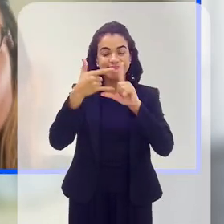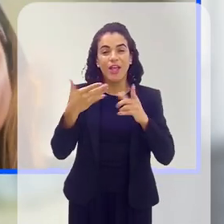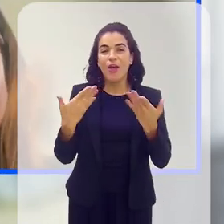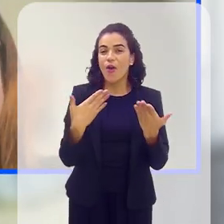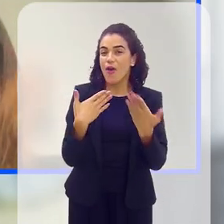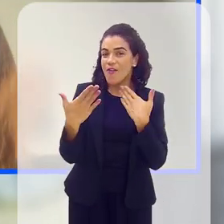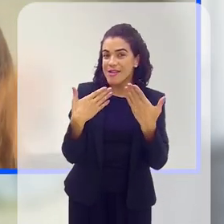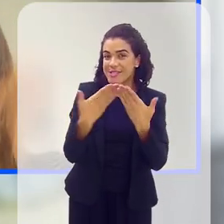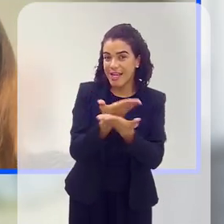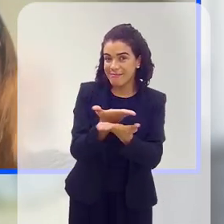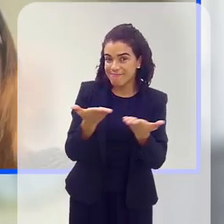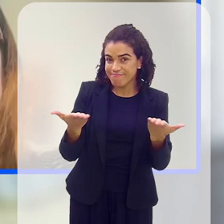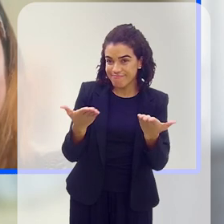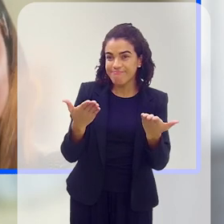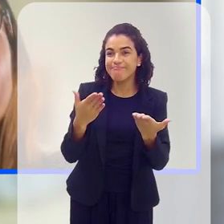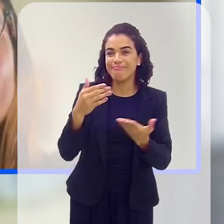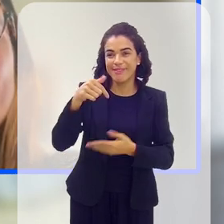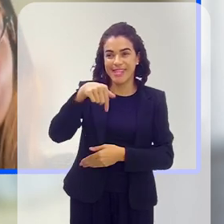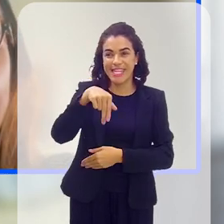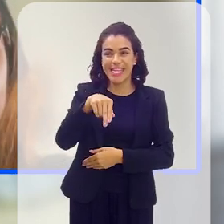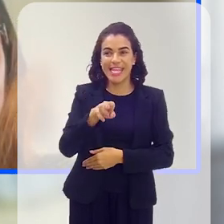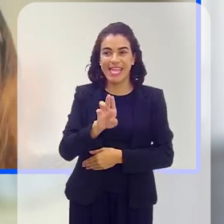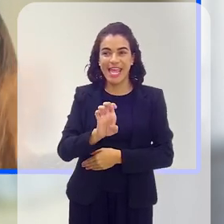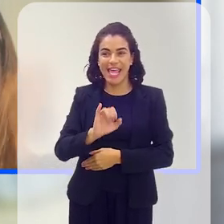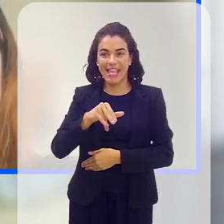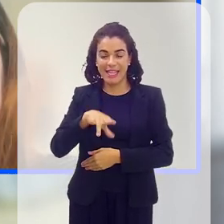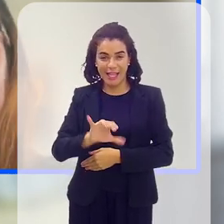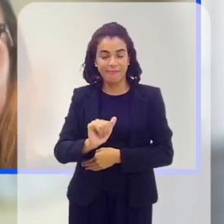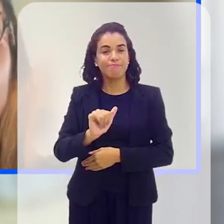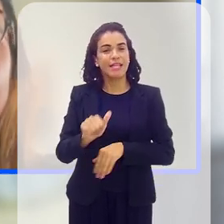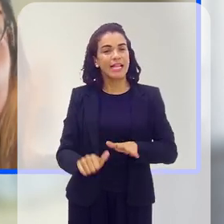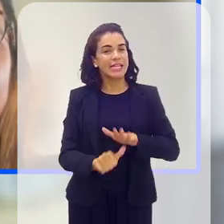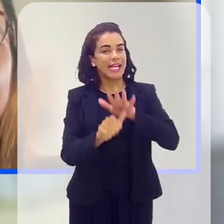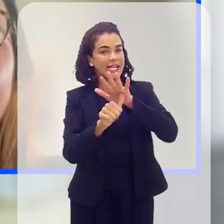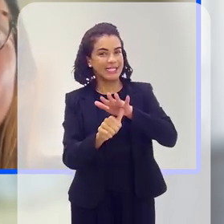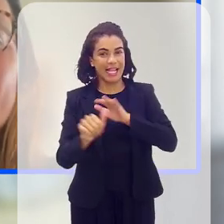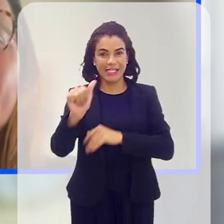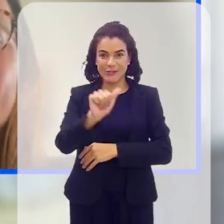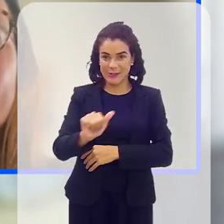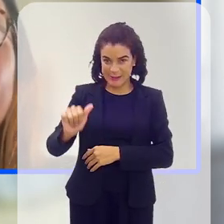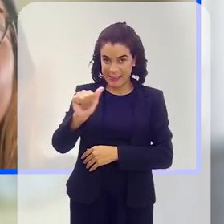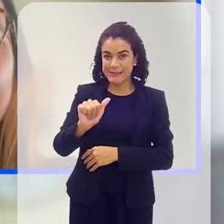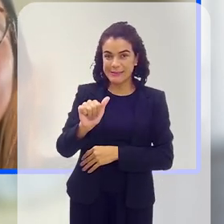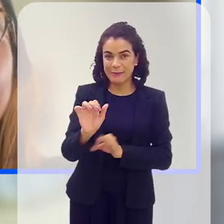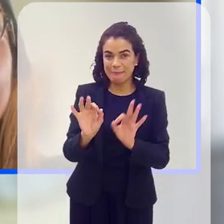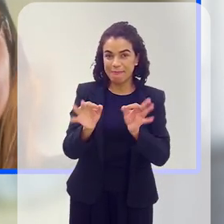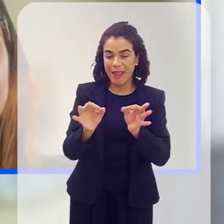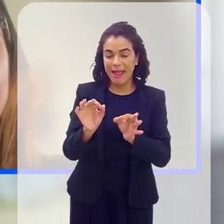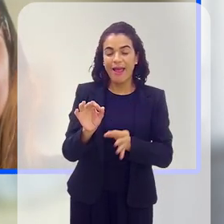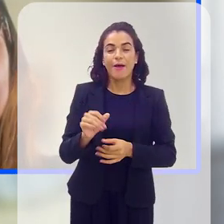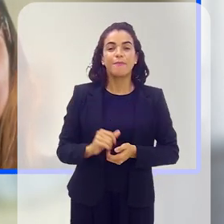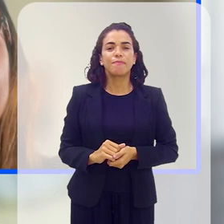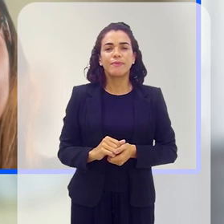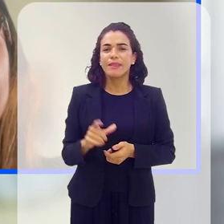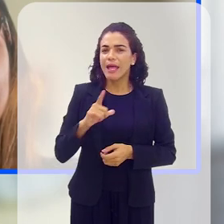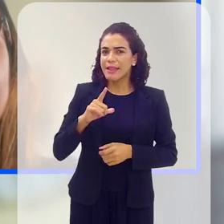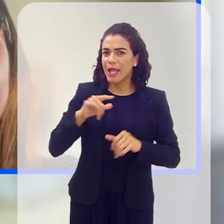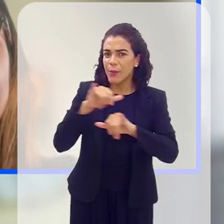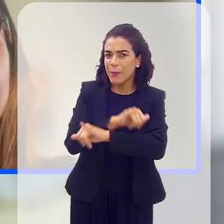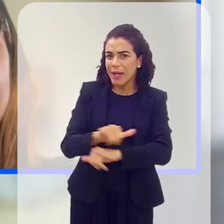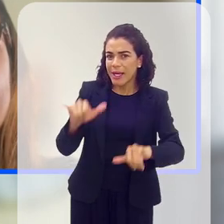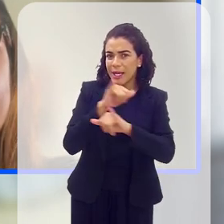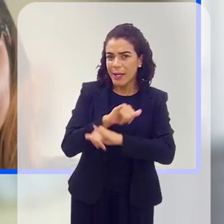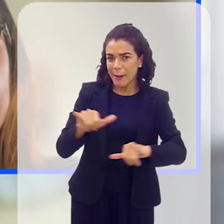conversa com você, você aí que preside a ANABRA, a associação, está liderando aí todo esse movimento. Está rolando uma campanha,